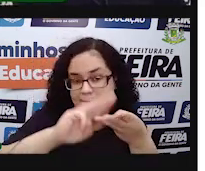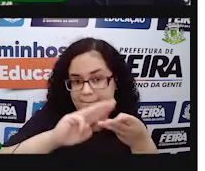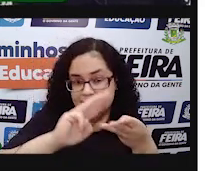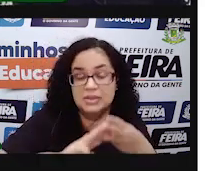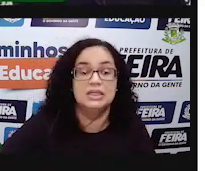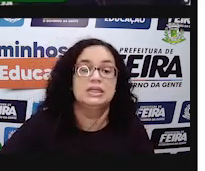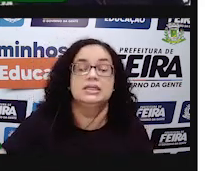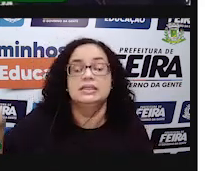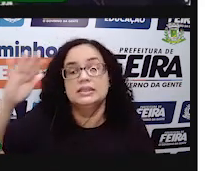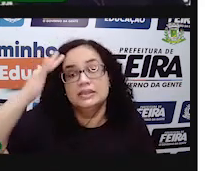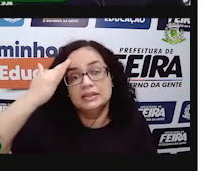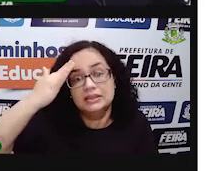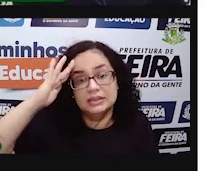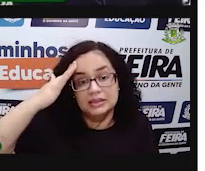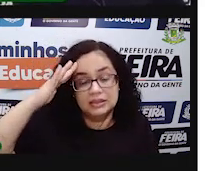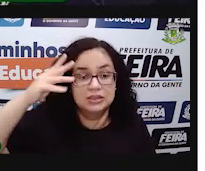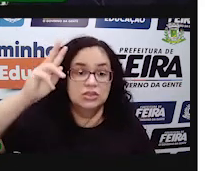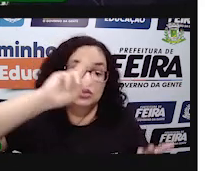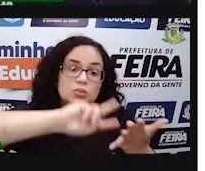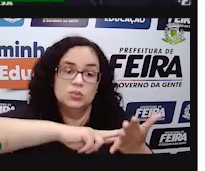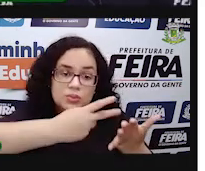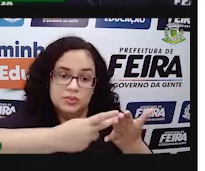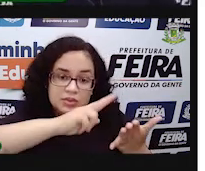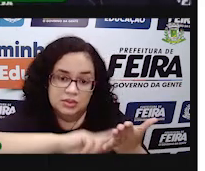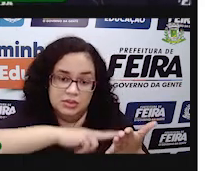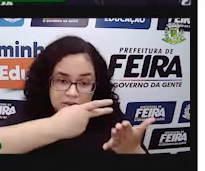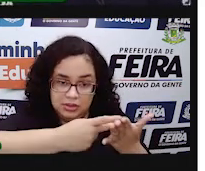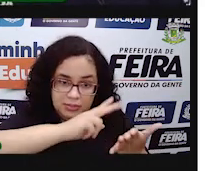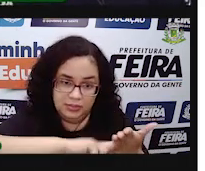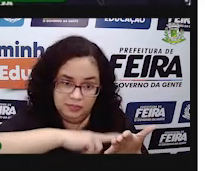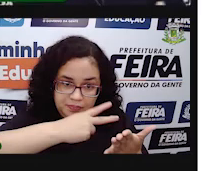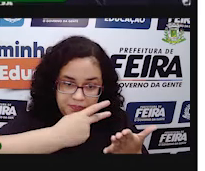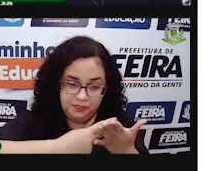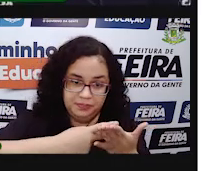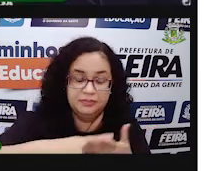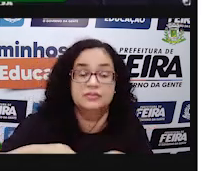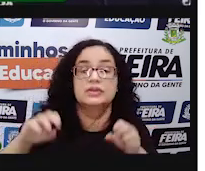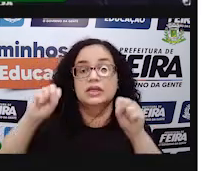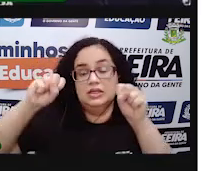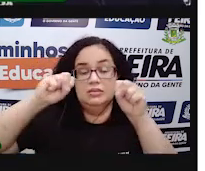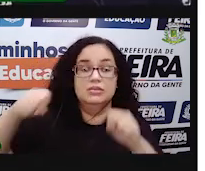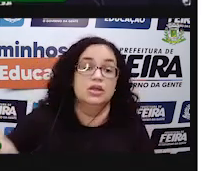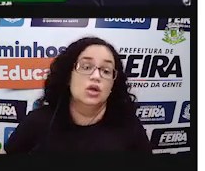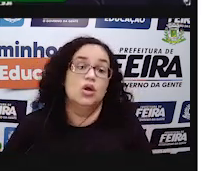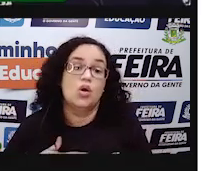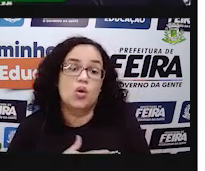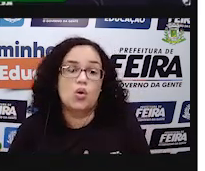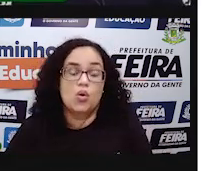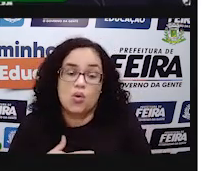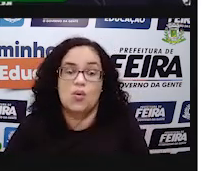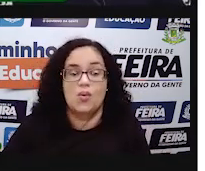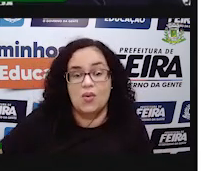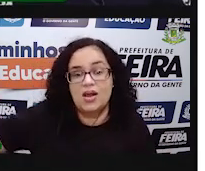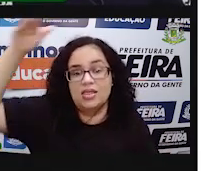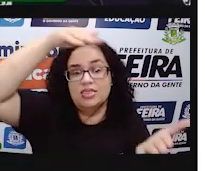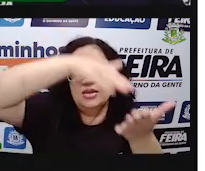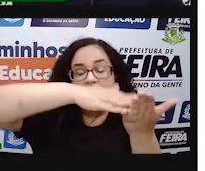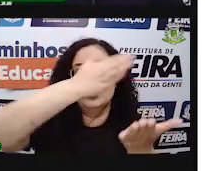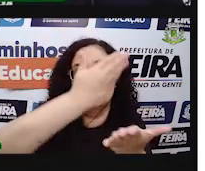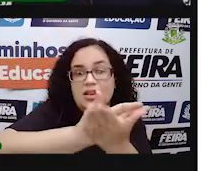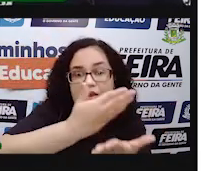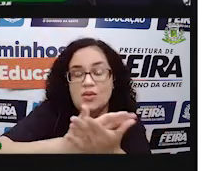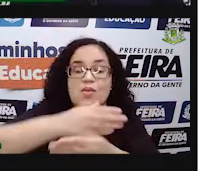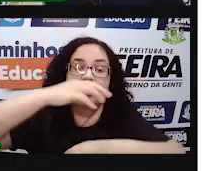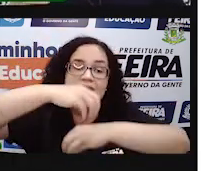Tranquilo! Essa é uma parte de matemática de compreensão, de interpretação. Certo? Eu espero que você tenha